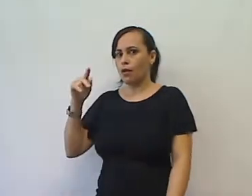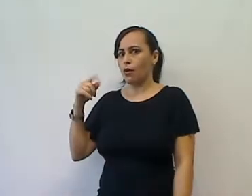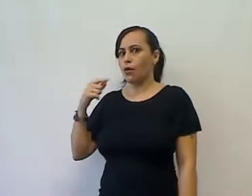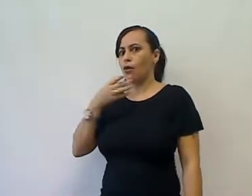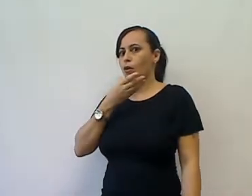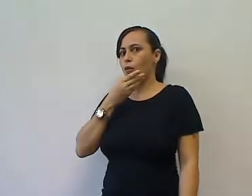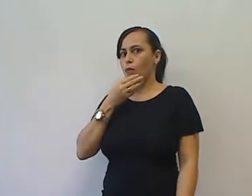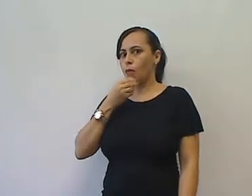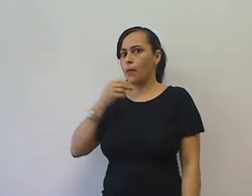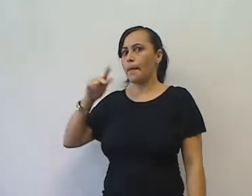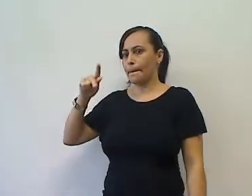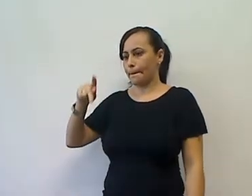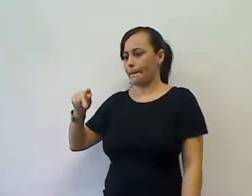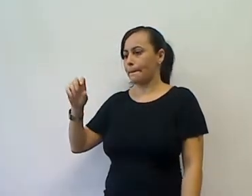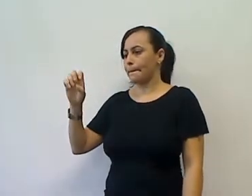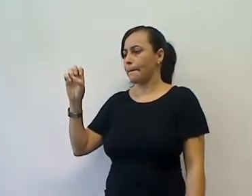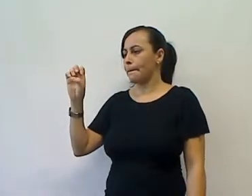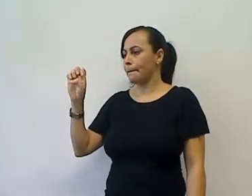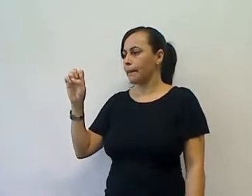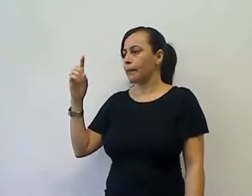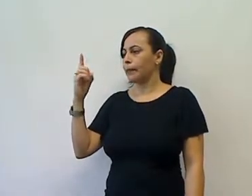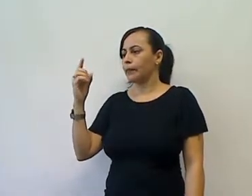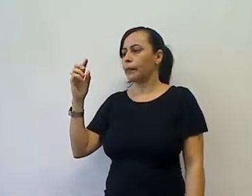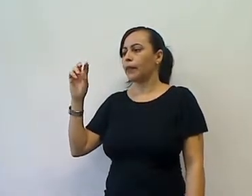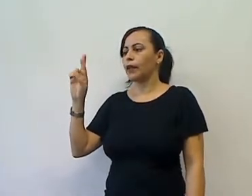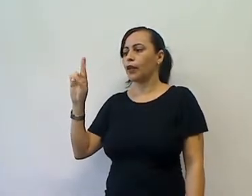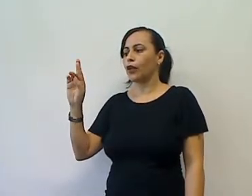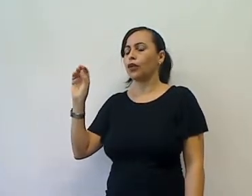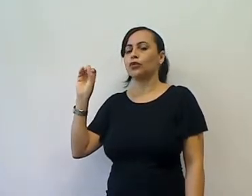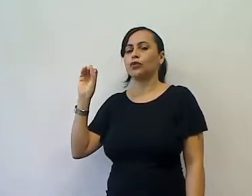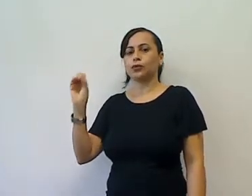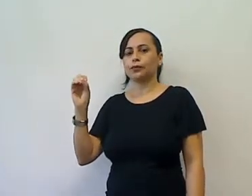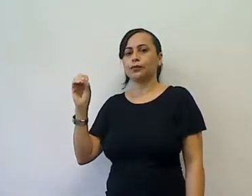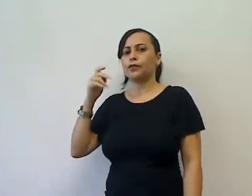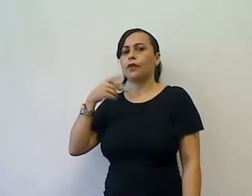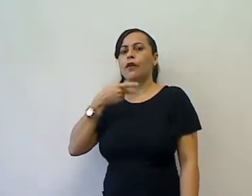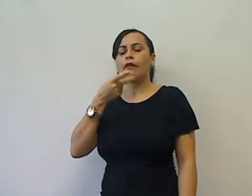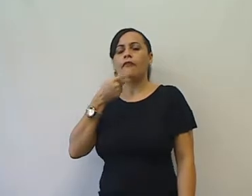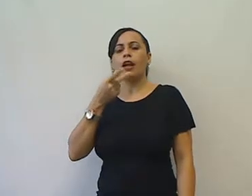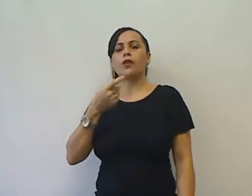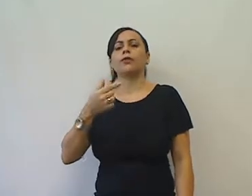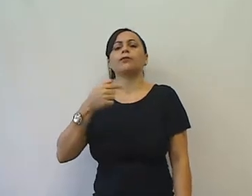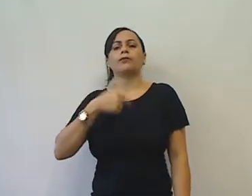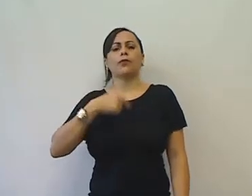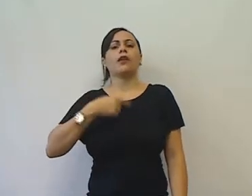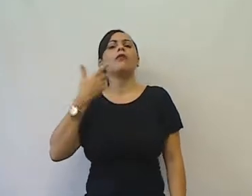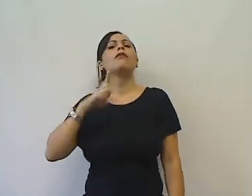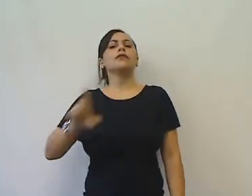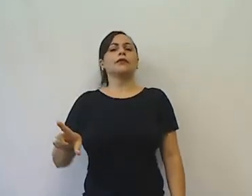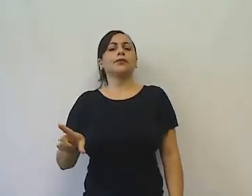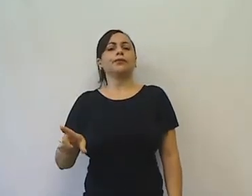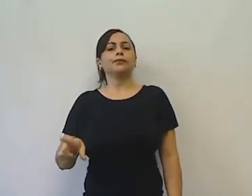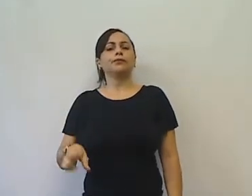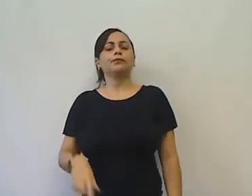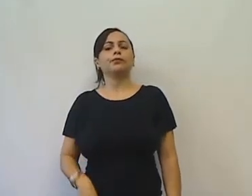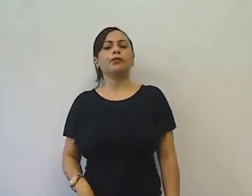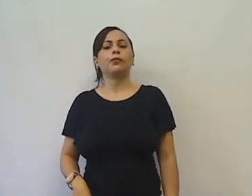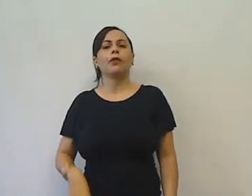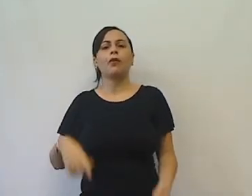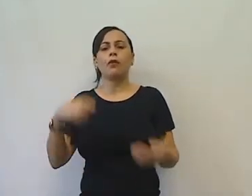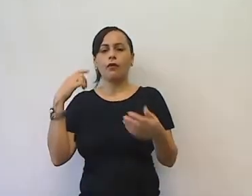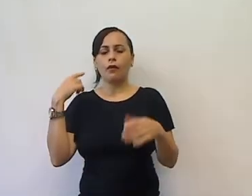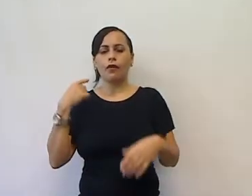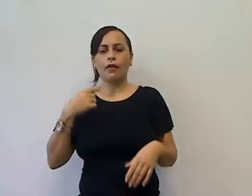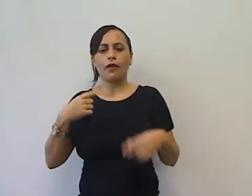eu consigo tirar comida dessa senhora. Todos olharam para o Pedro, riram e falaram,